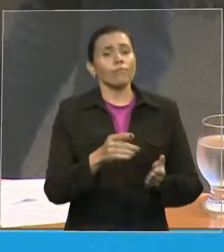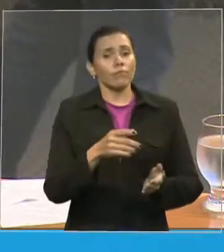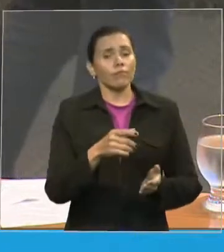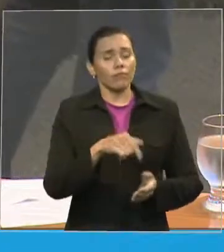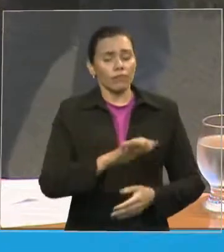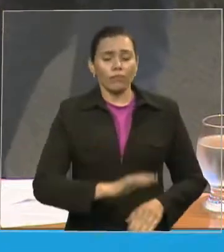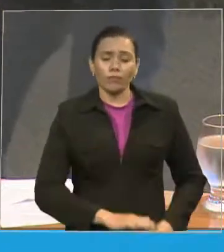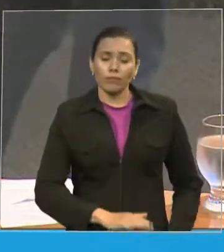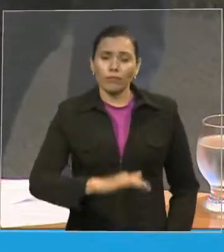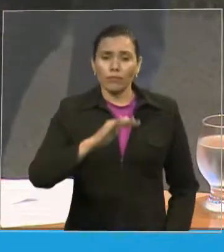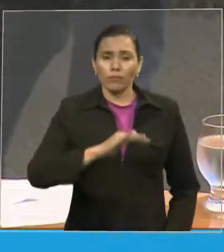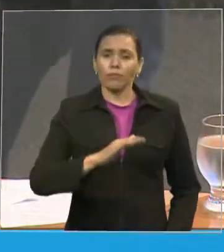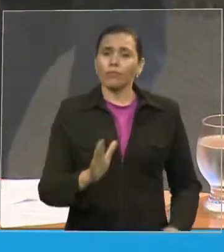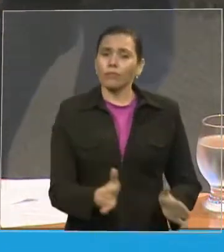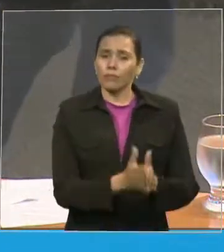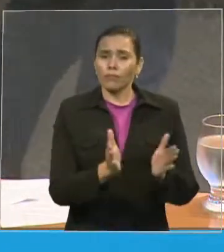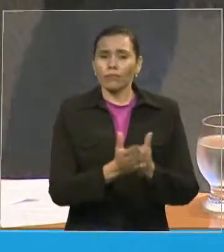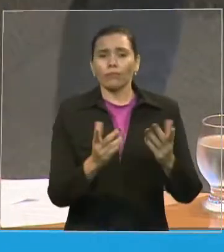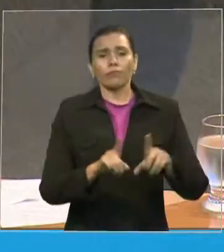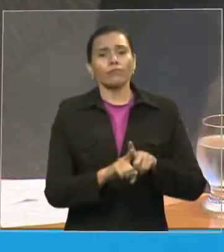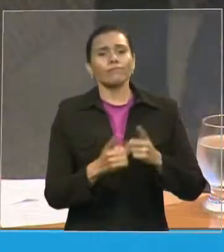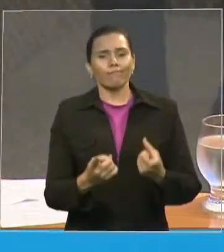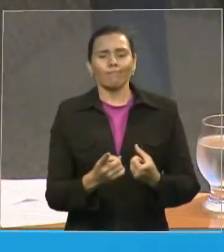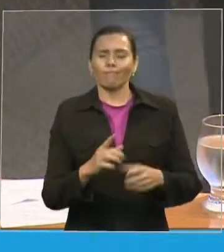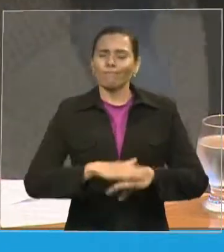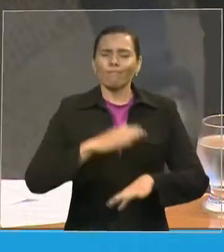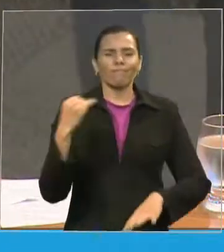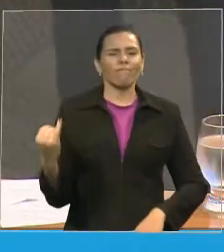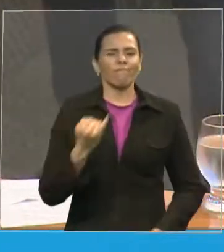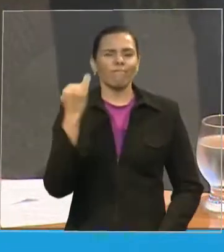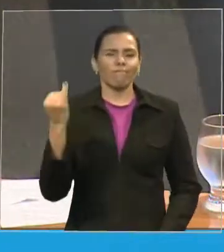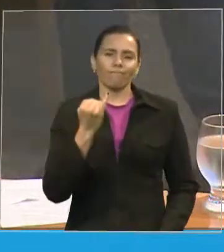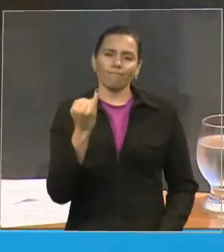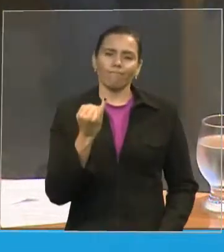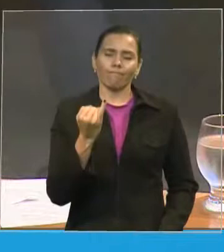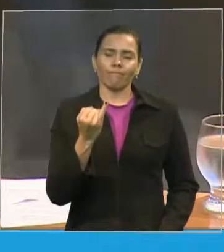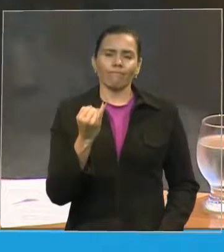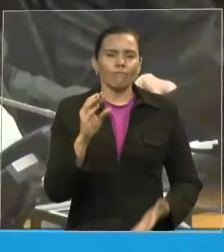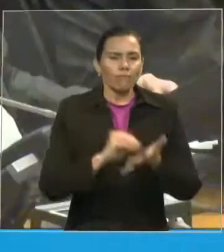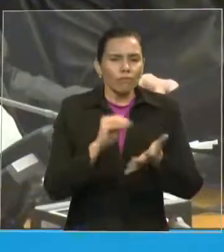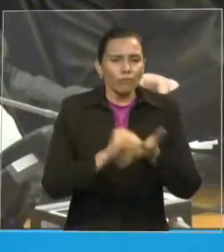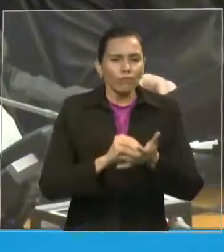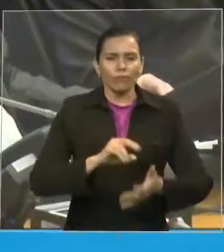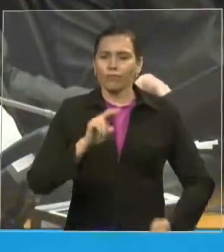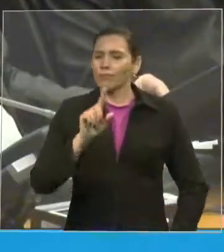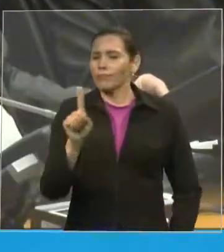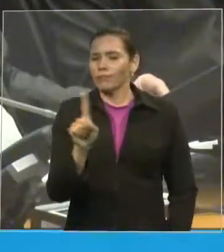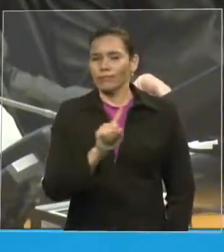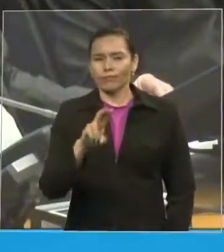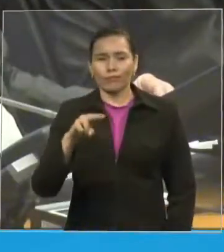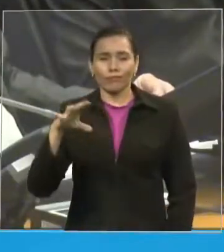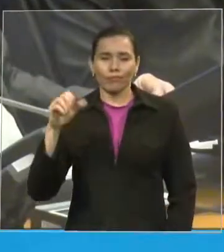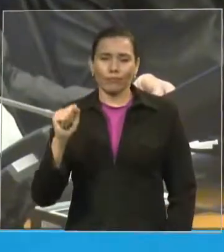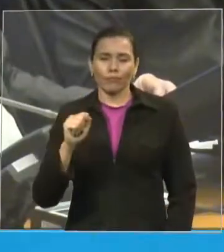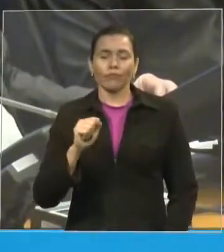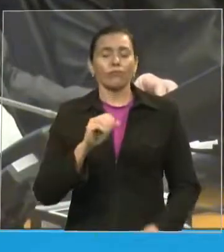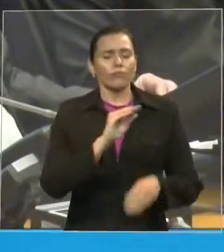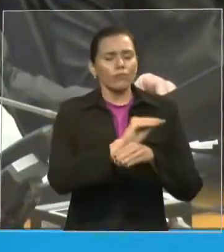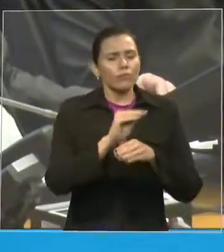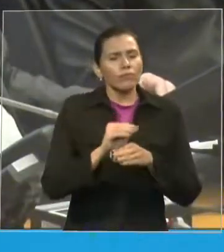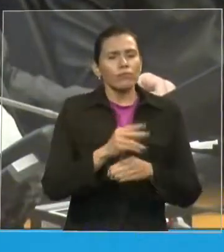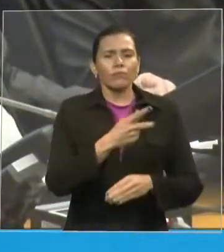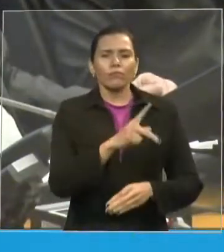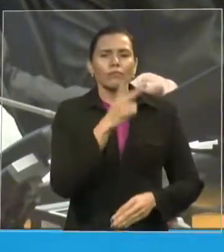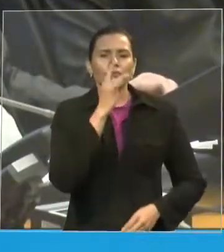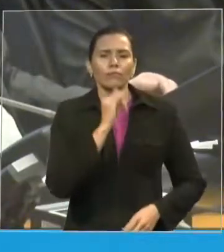todavia, nunca lhe faltou o essencial, o cuidado dos pais e a proteção divina. O